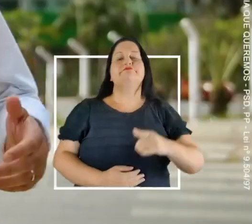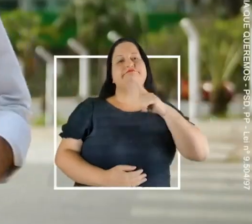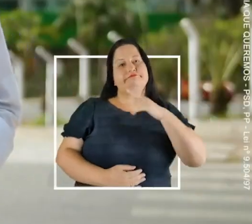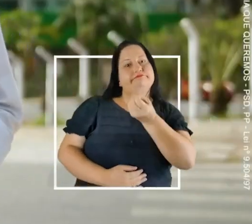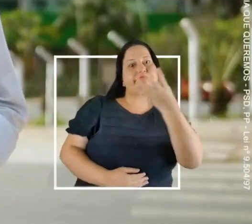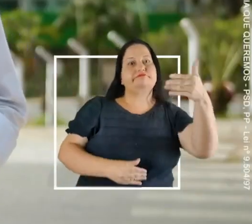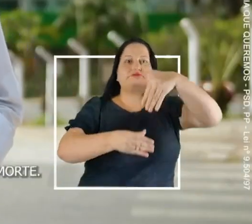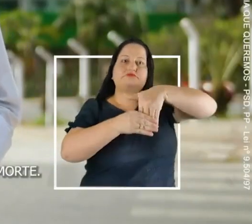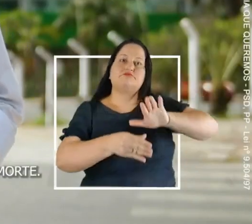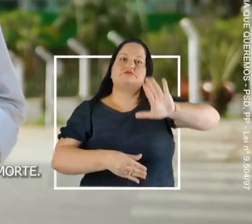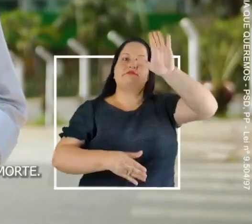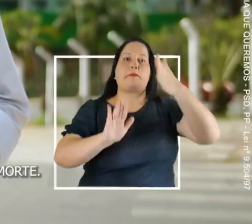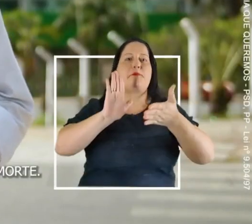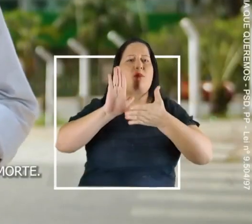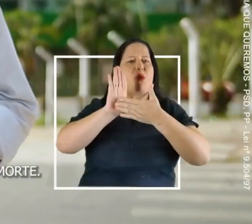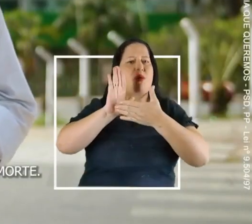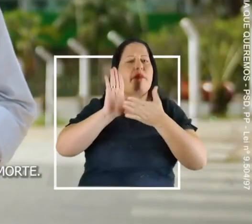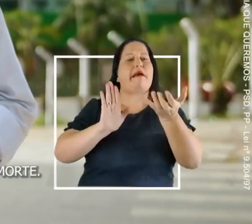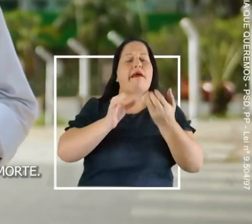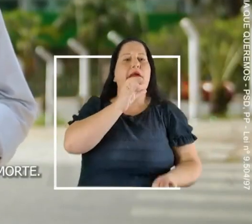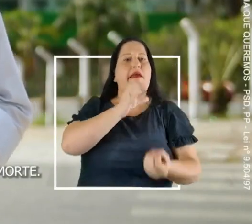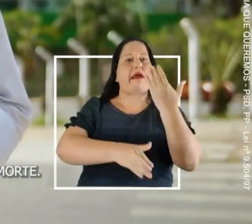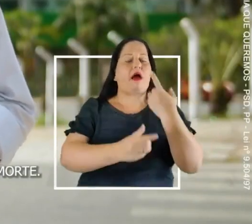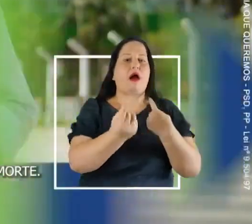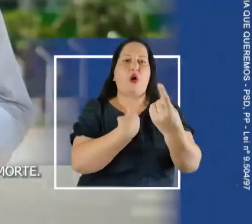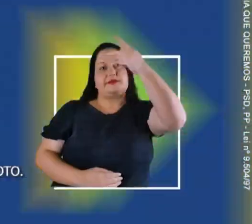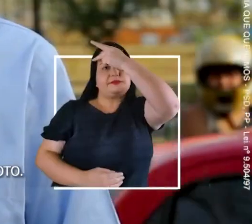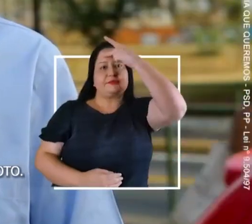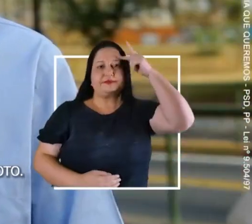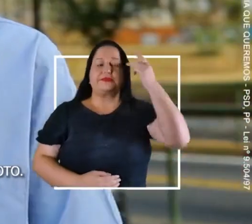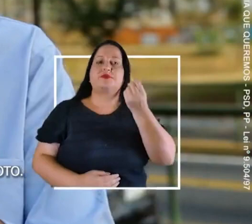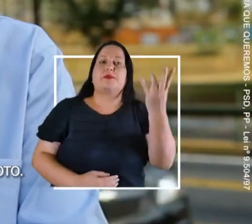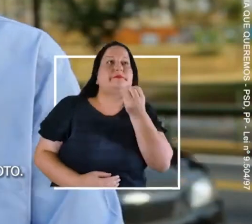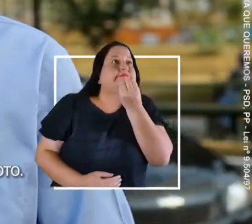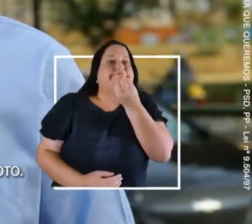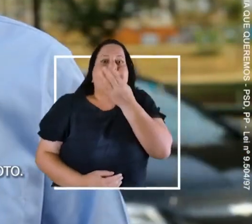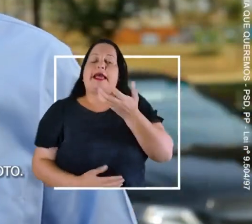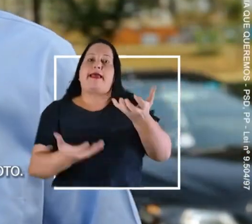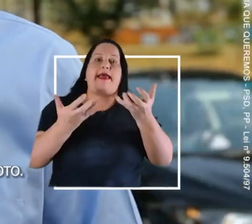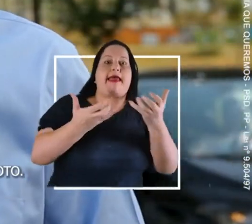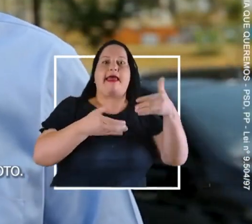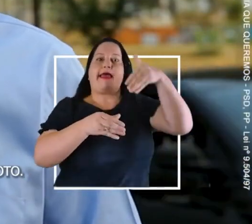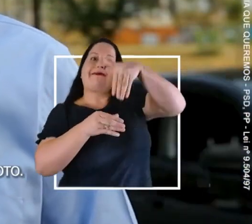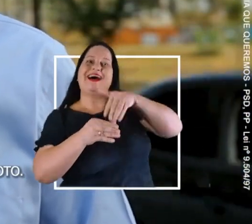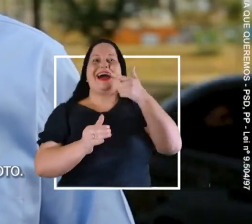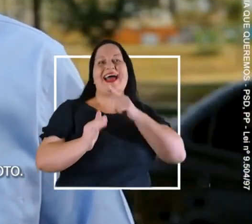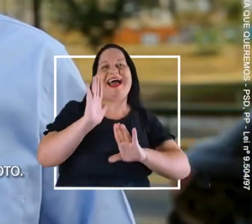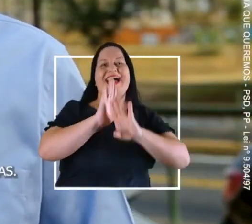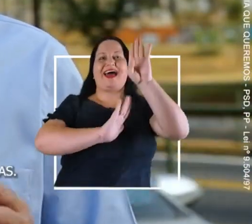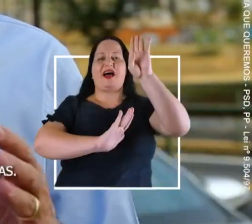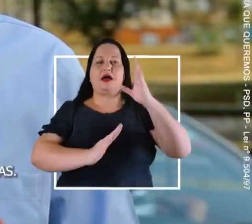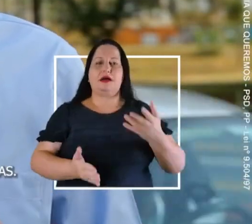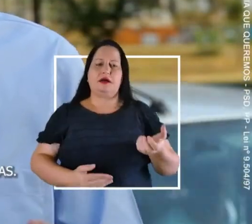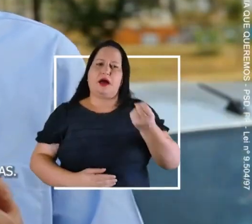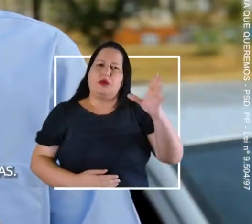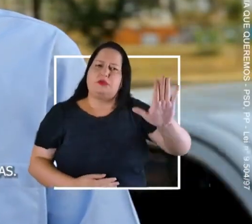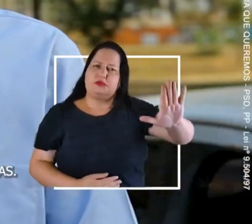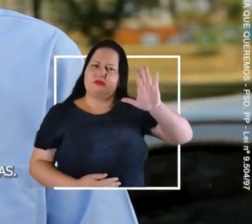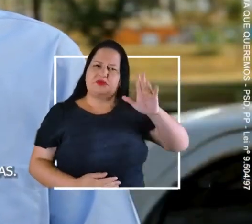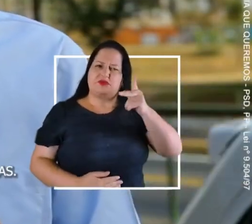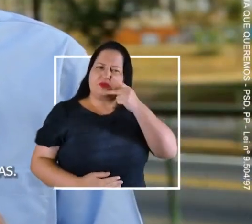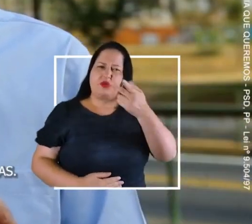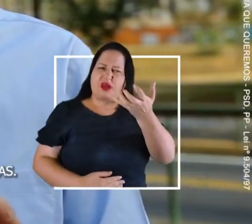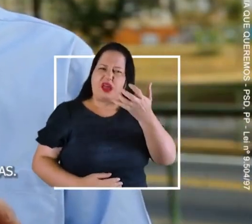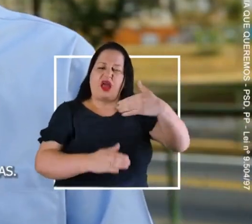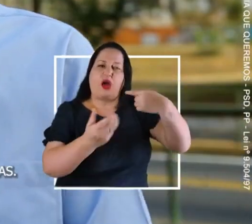Tem candidato que tem proposta de criar o Corredor da Morte. É quase um vale tudo para ganhar seu voto. A promessa da